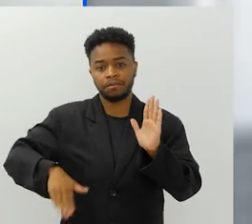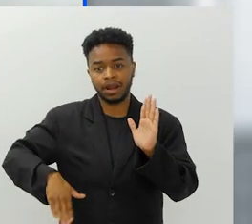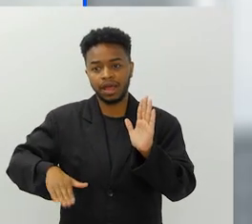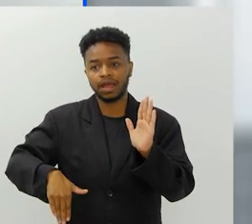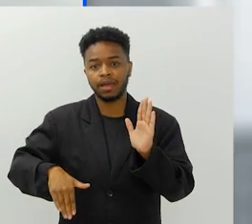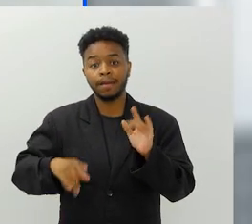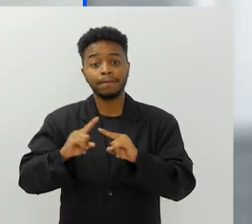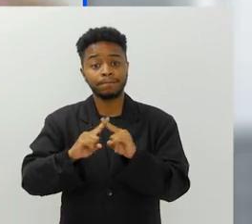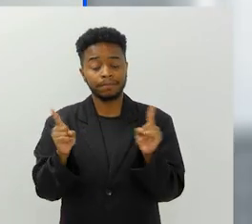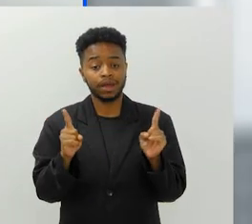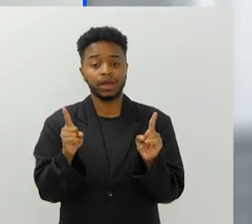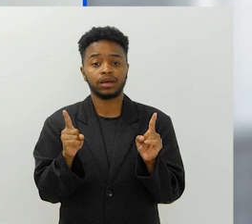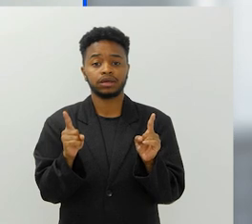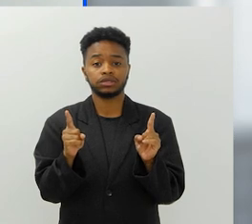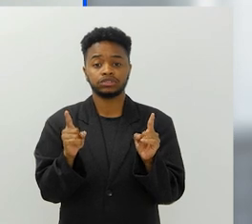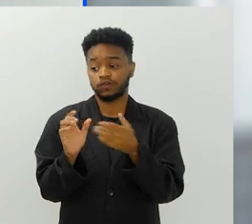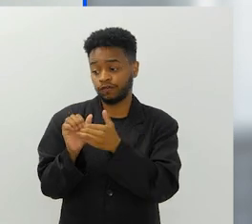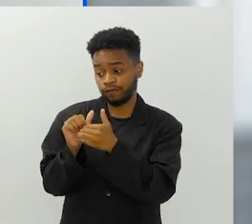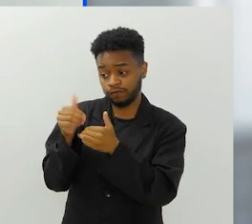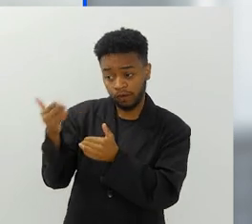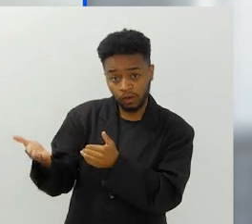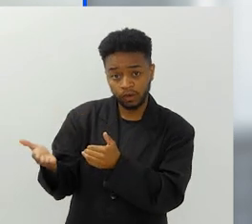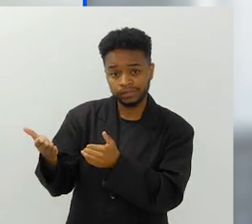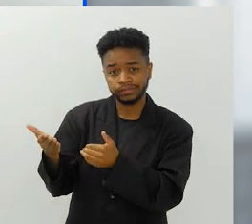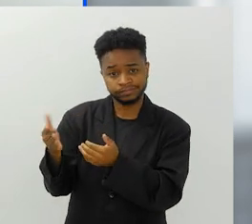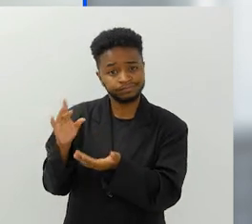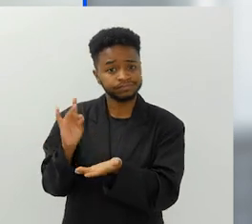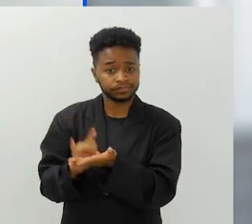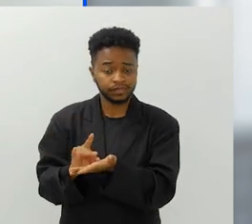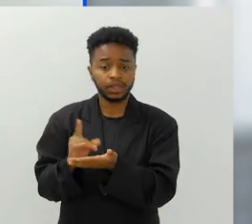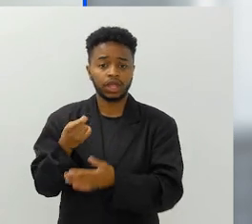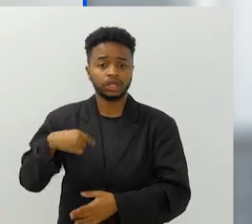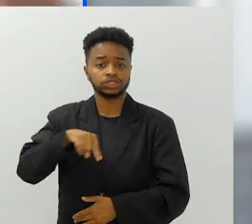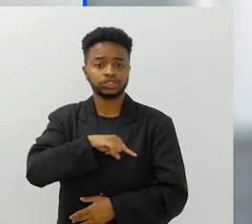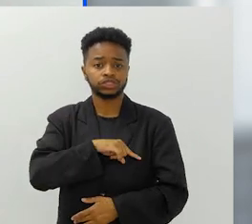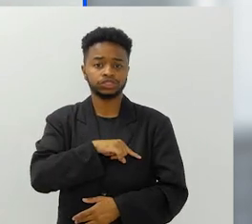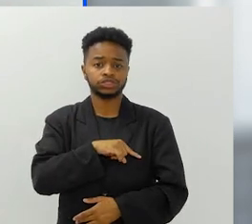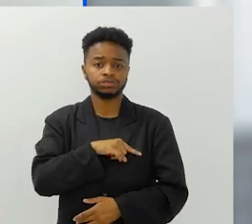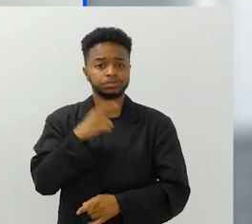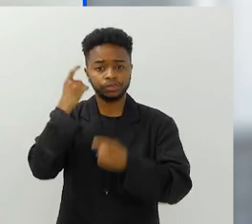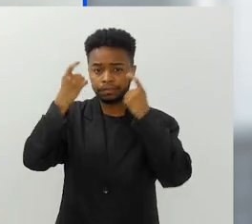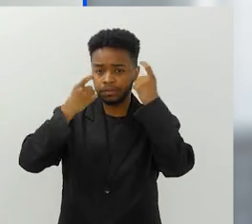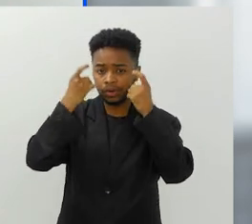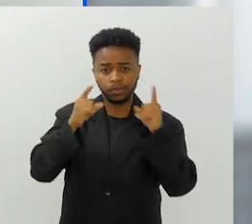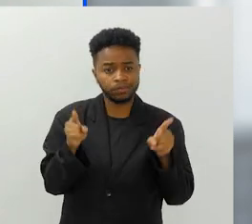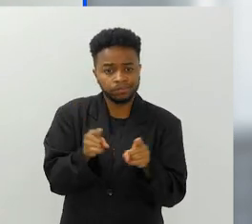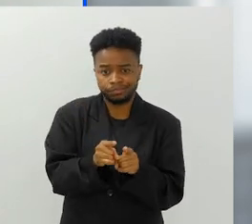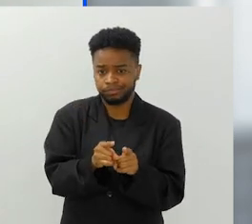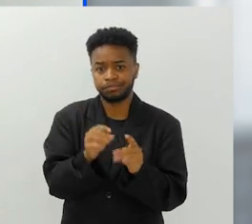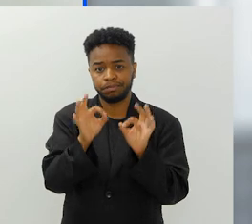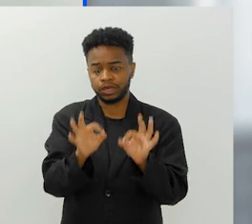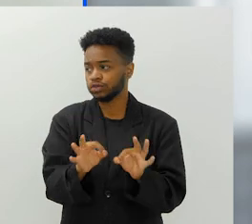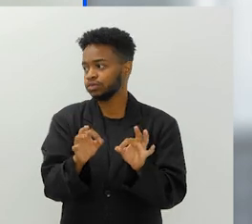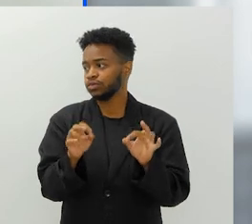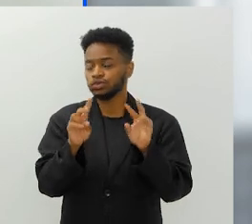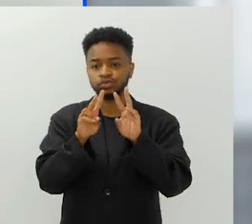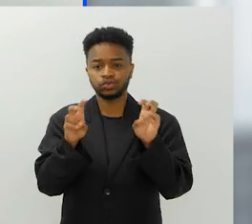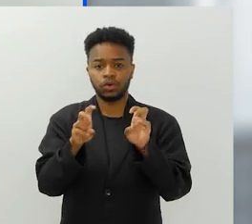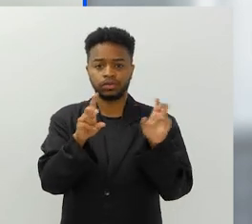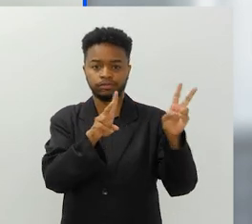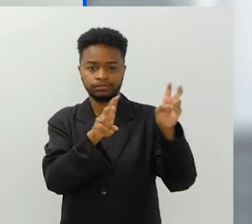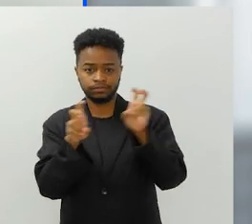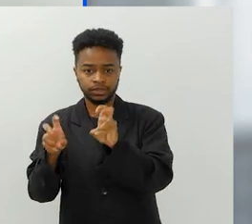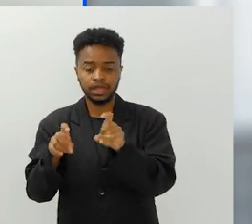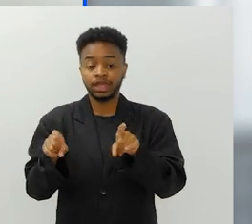possivelmente ser fechada, mas a gente da praia para fora, né? Realmente, tem uma preocupação muito menor naturalmente em